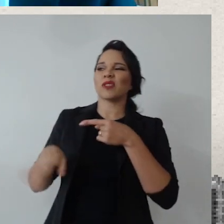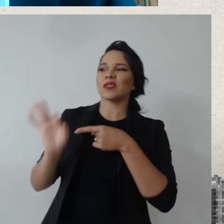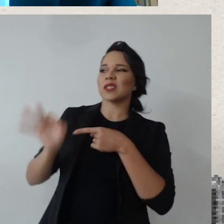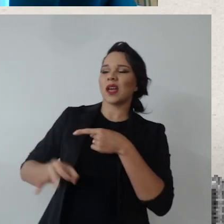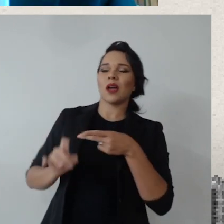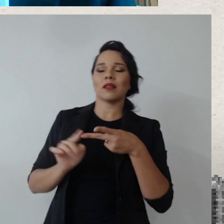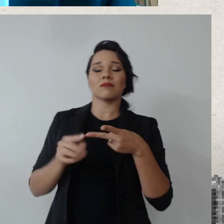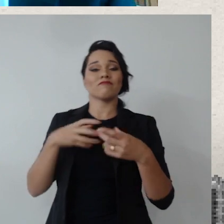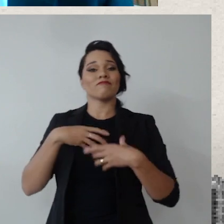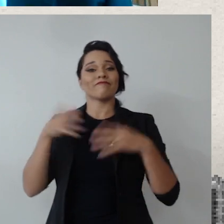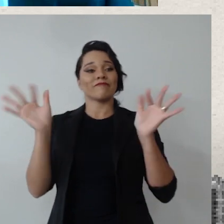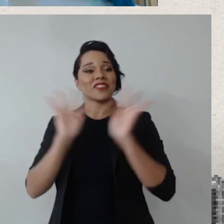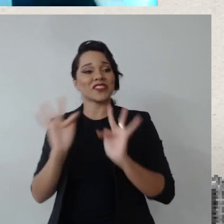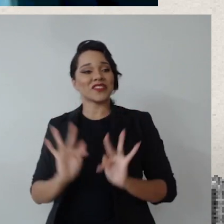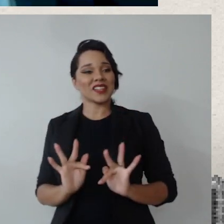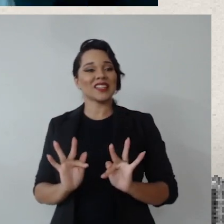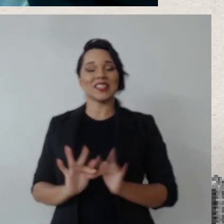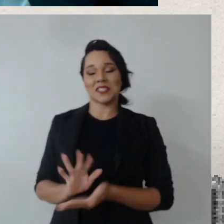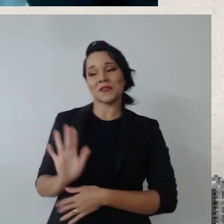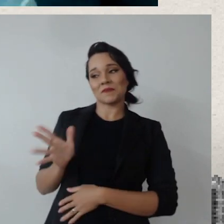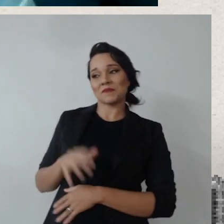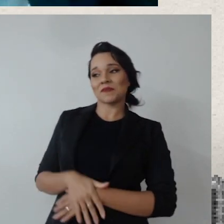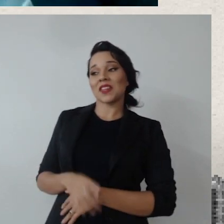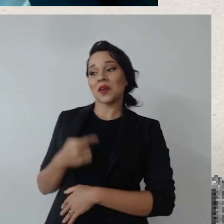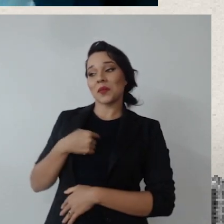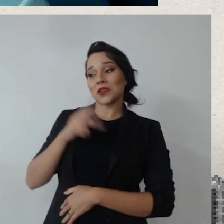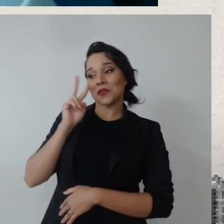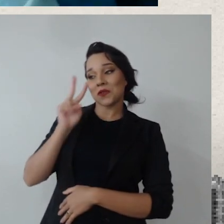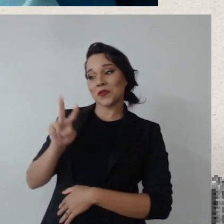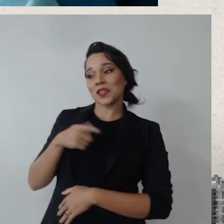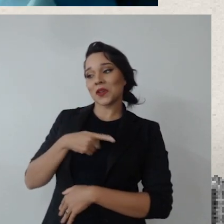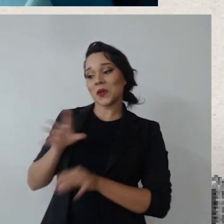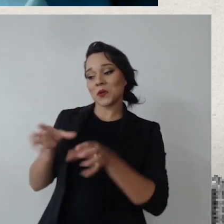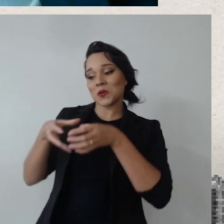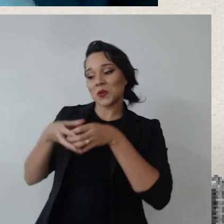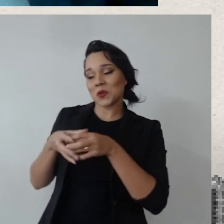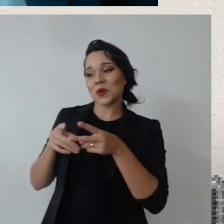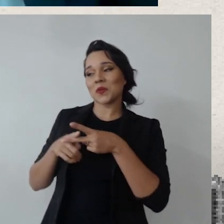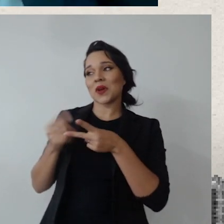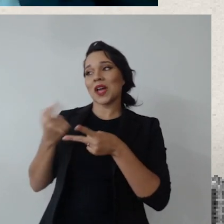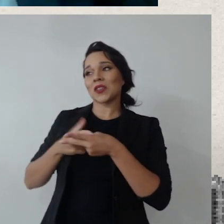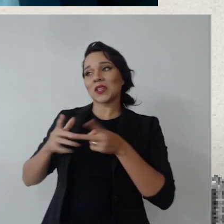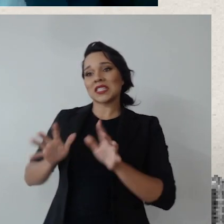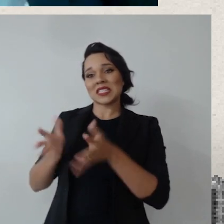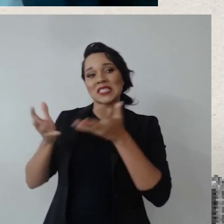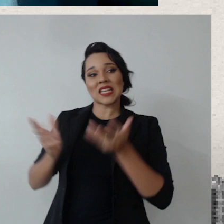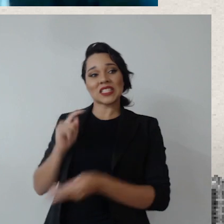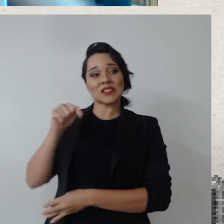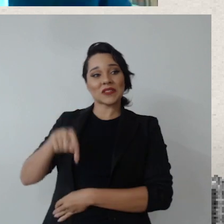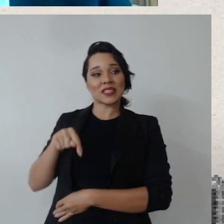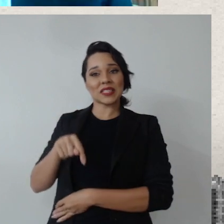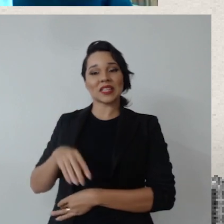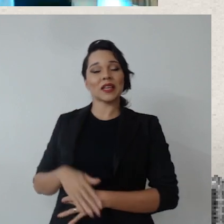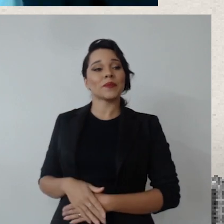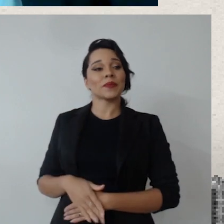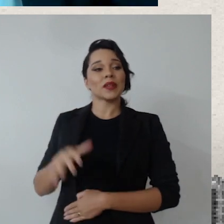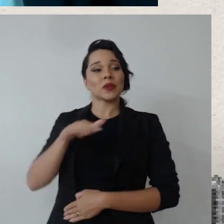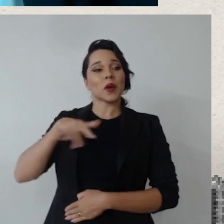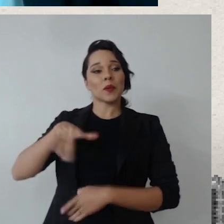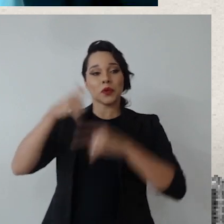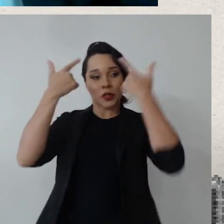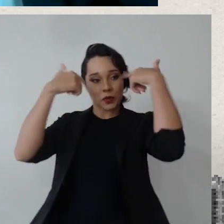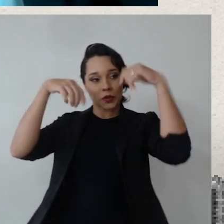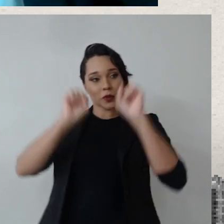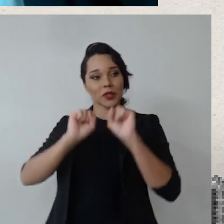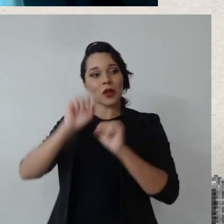deu certo, eu fico muito feliz, viu, doutor Rodrigo, que eu já estou vendo que a nossa comissão e as nossas iniciativas no